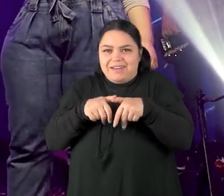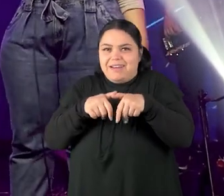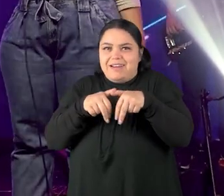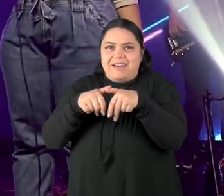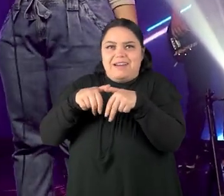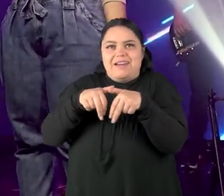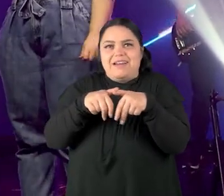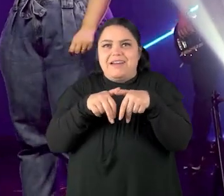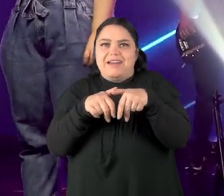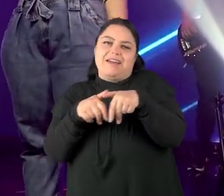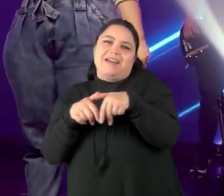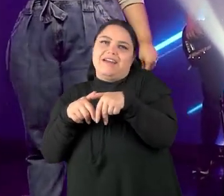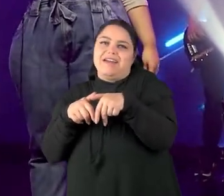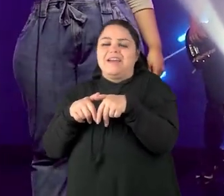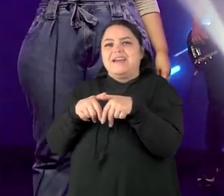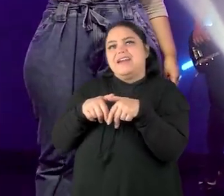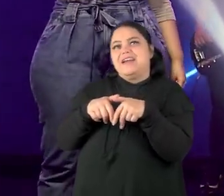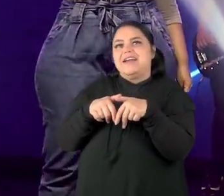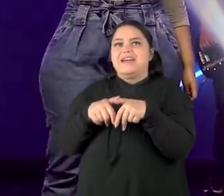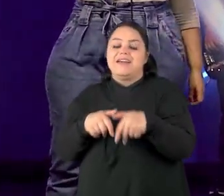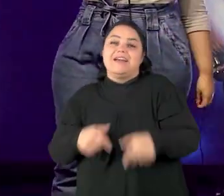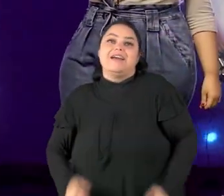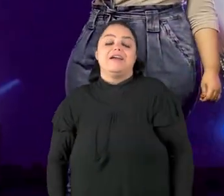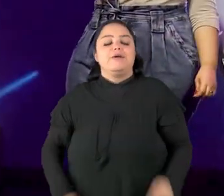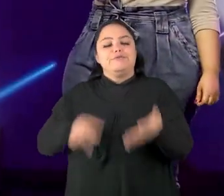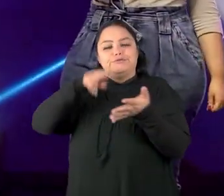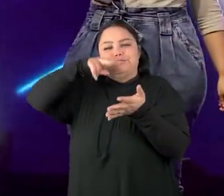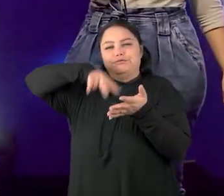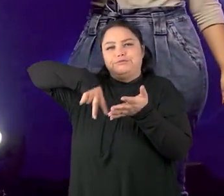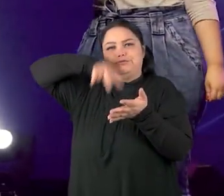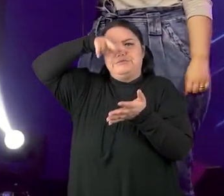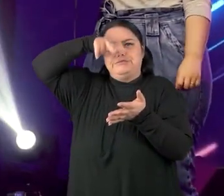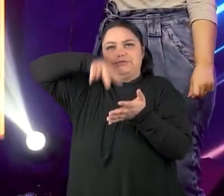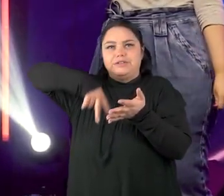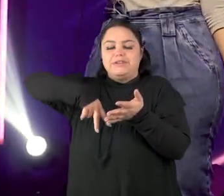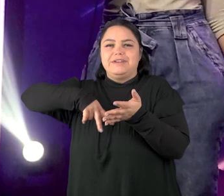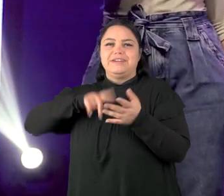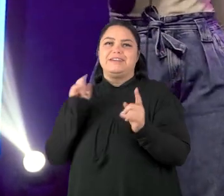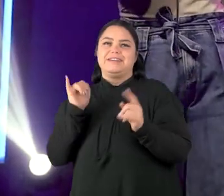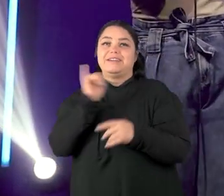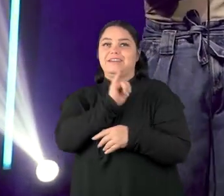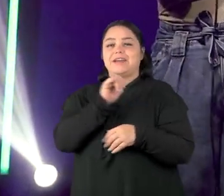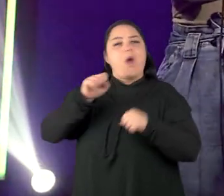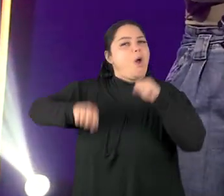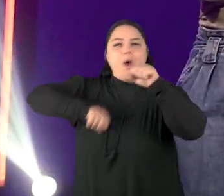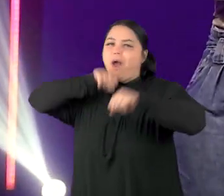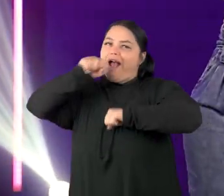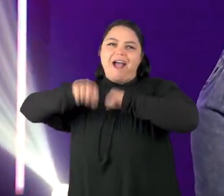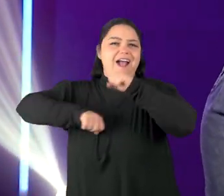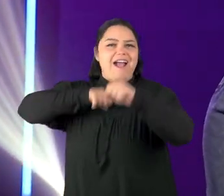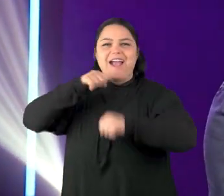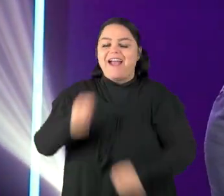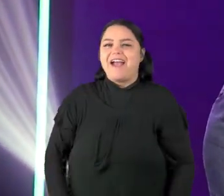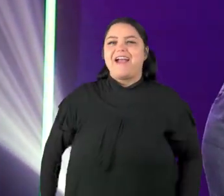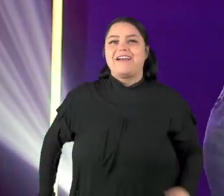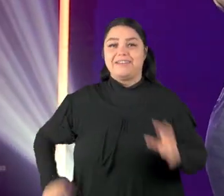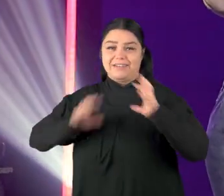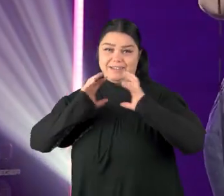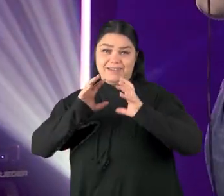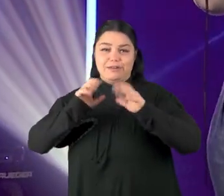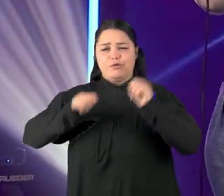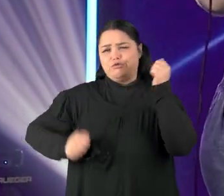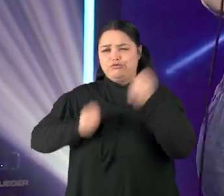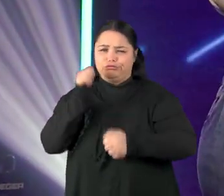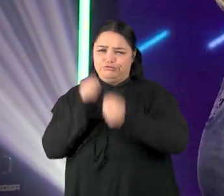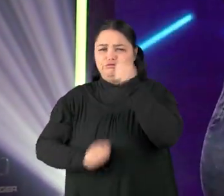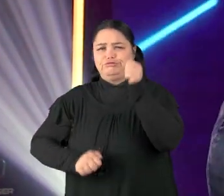vejo a menina lendo, o seu irmão vai lhe correndo. E perto a